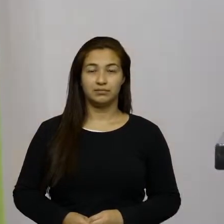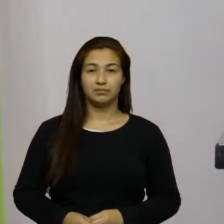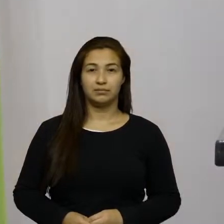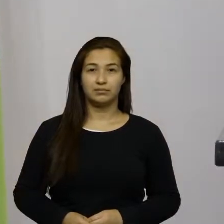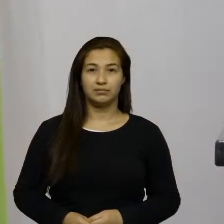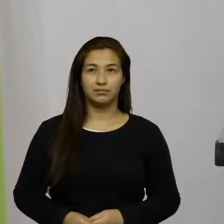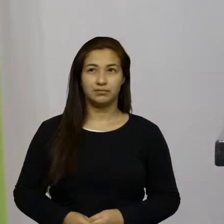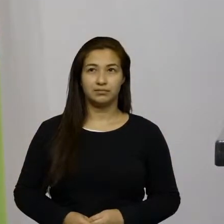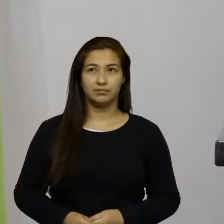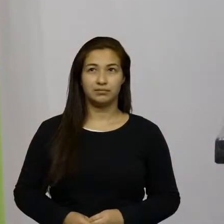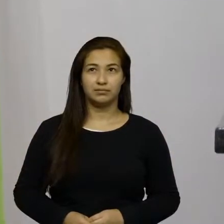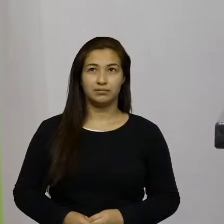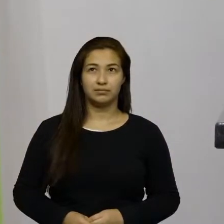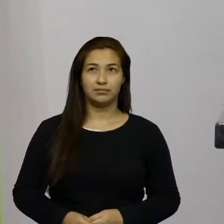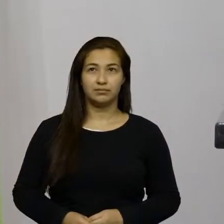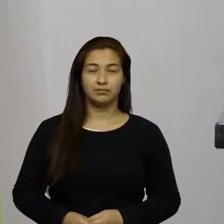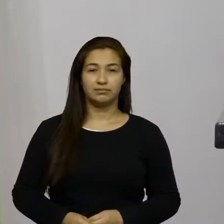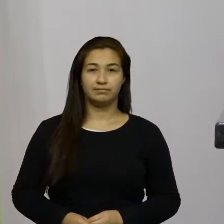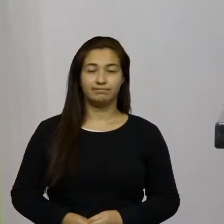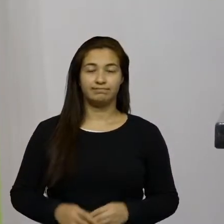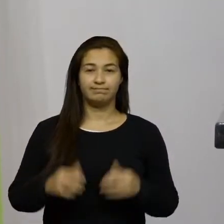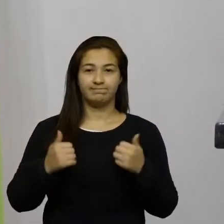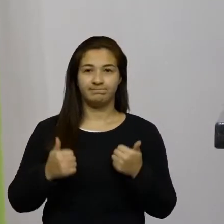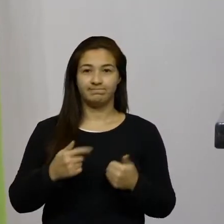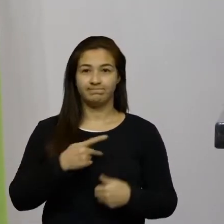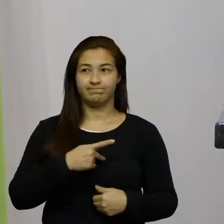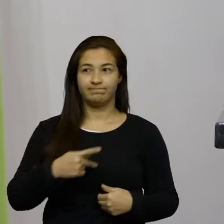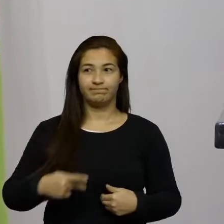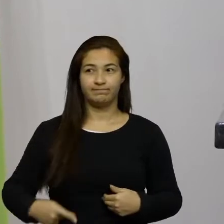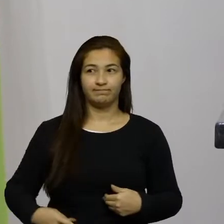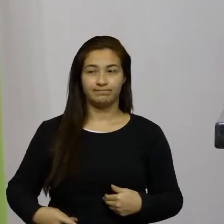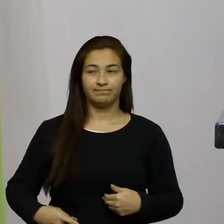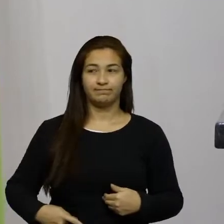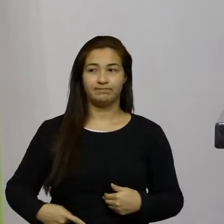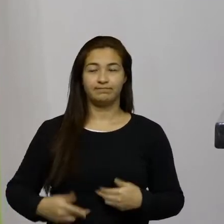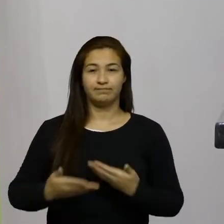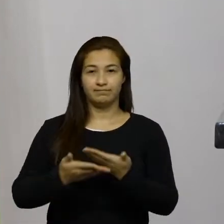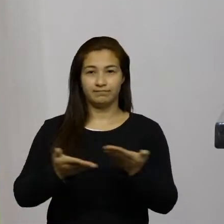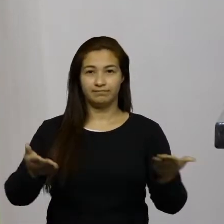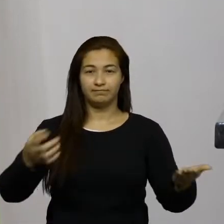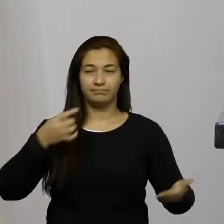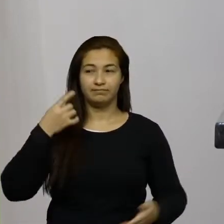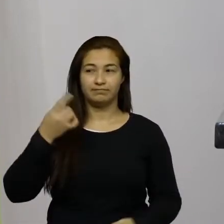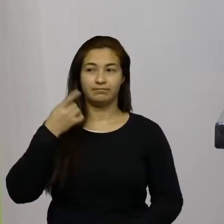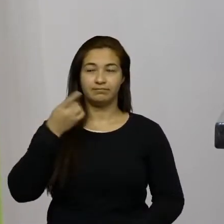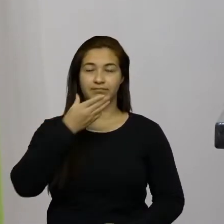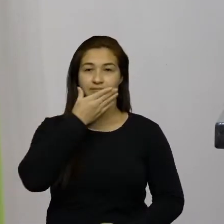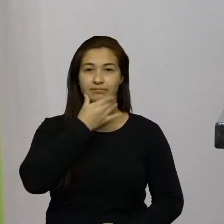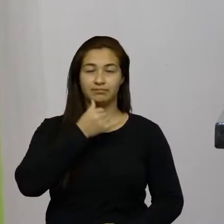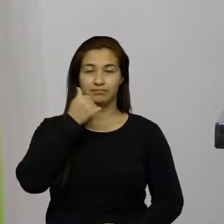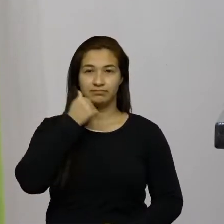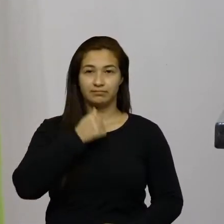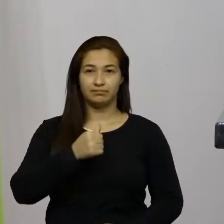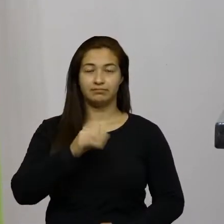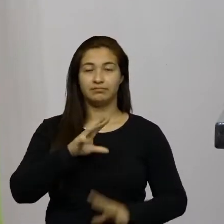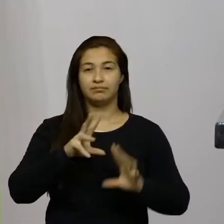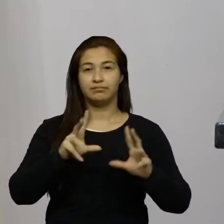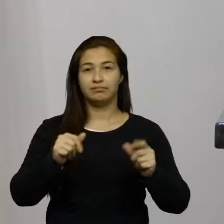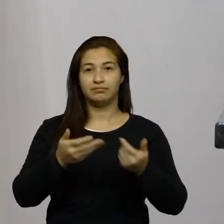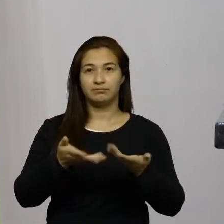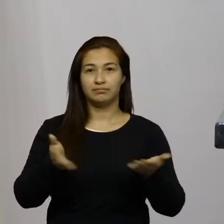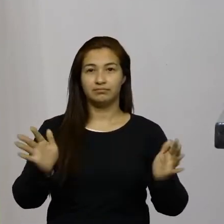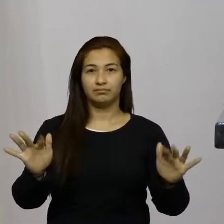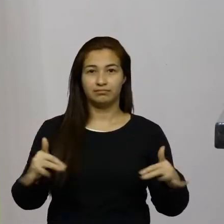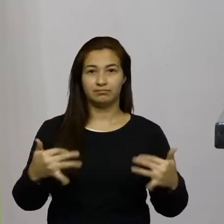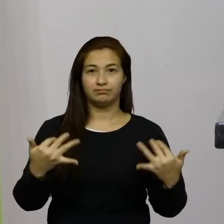muito bem senhor presidente companheiros deputados deputadas a todos que também nos